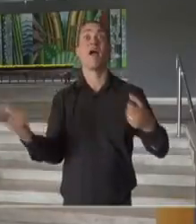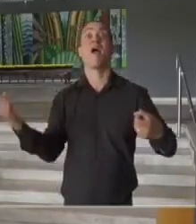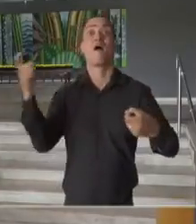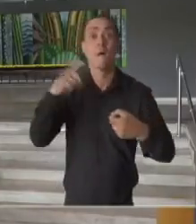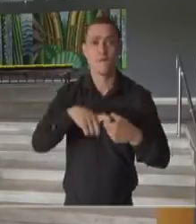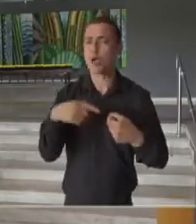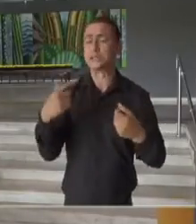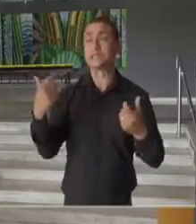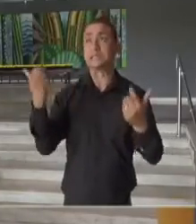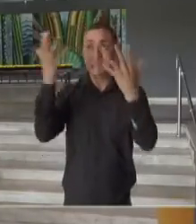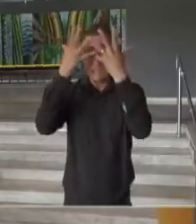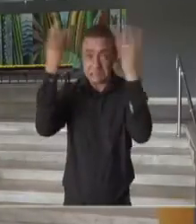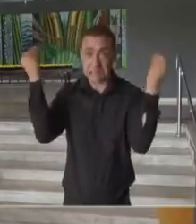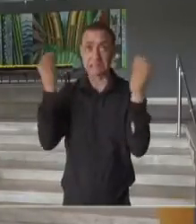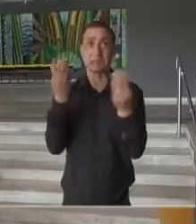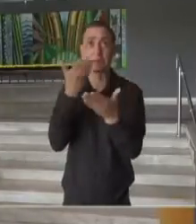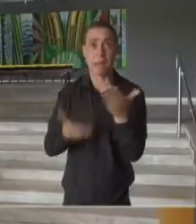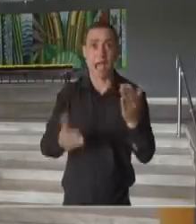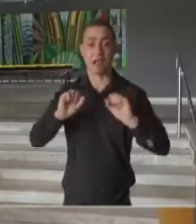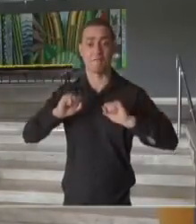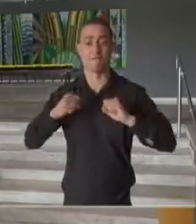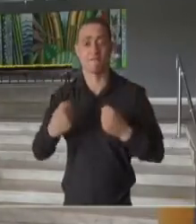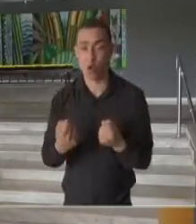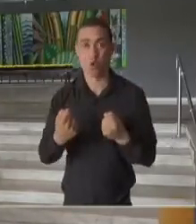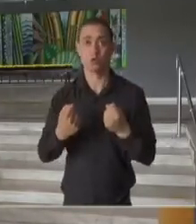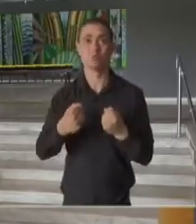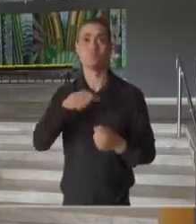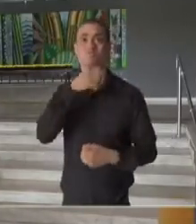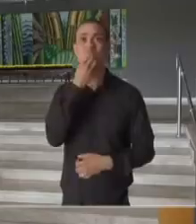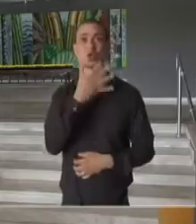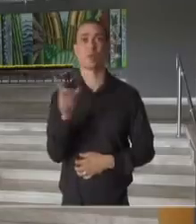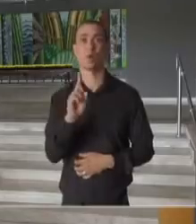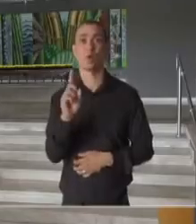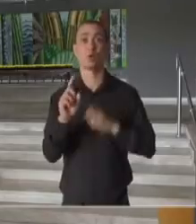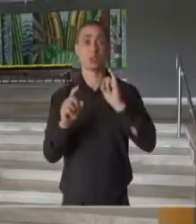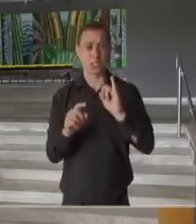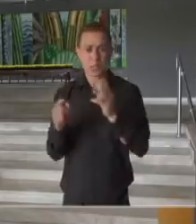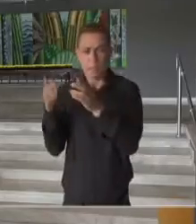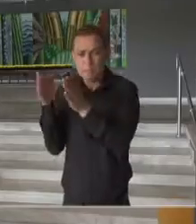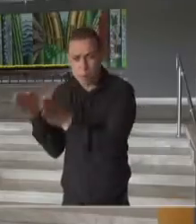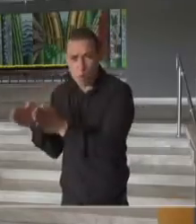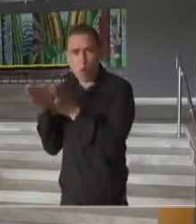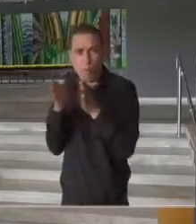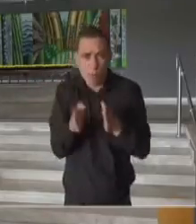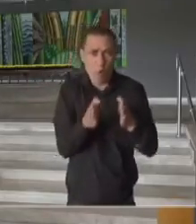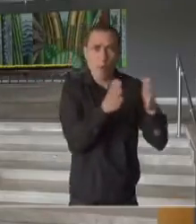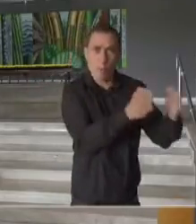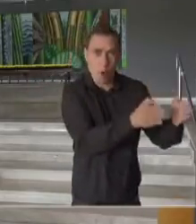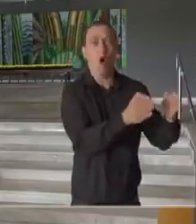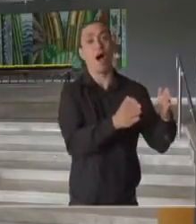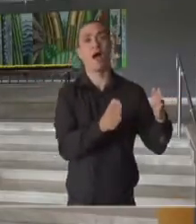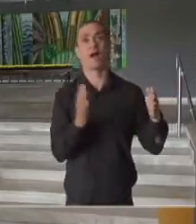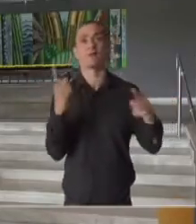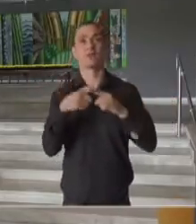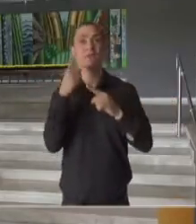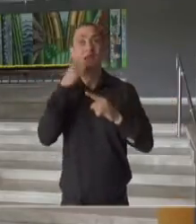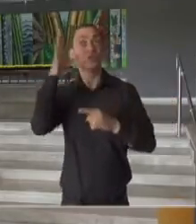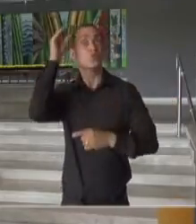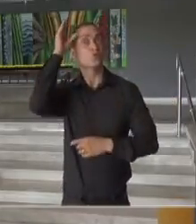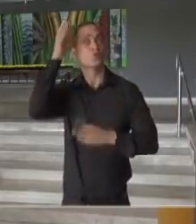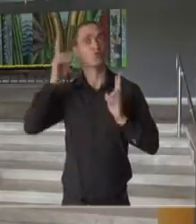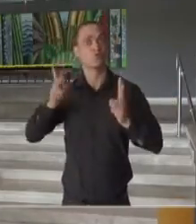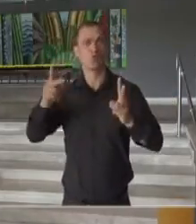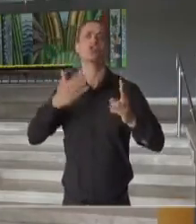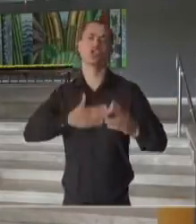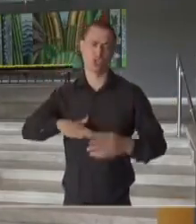muito, muito maior, o esforço para se retomar isso. Quando você tem pequenos breaks, você descomprime, que também é importante,